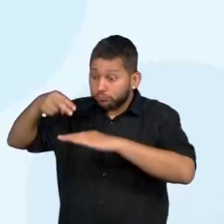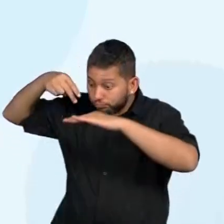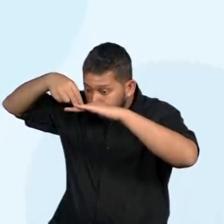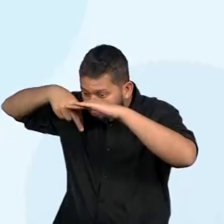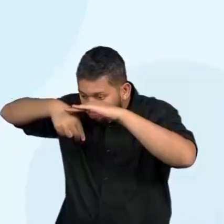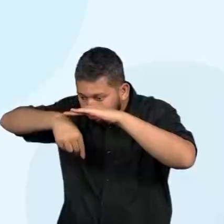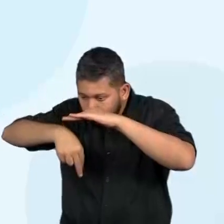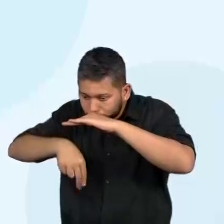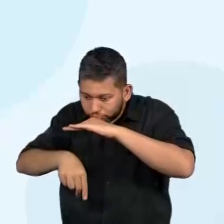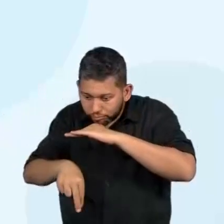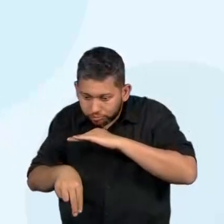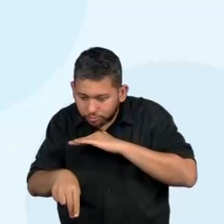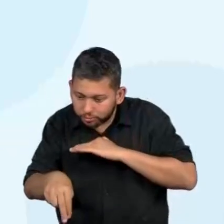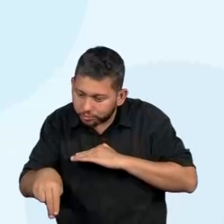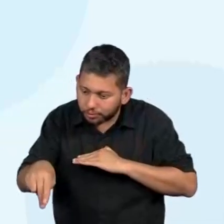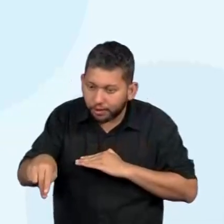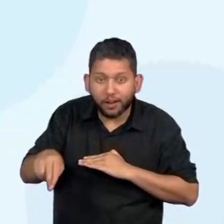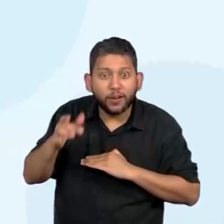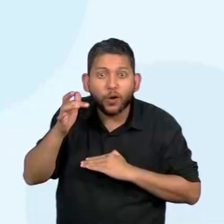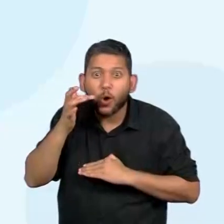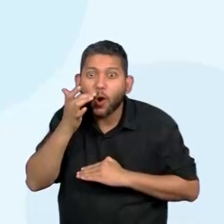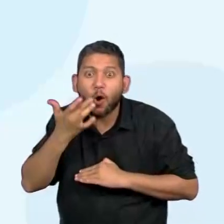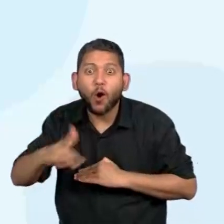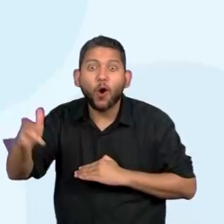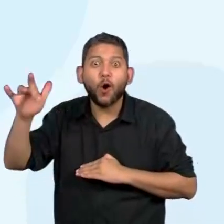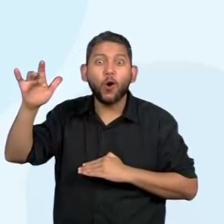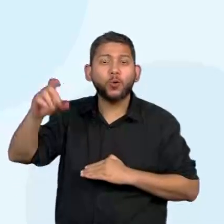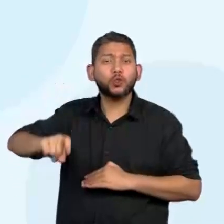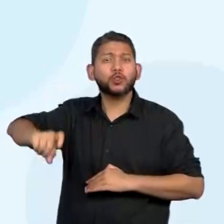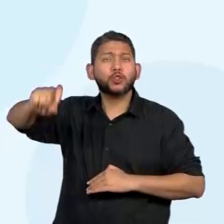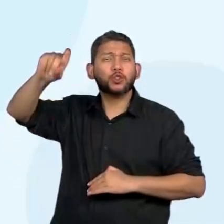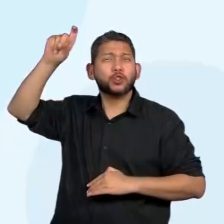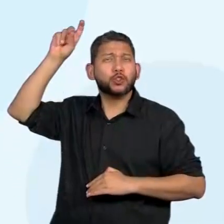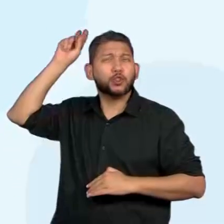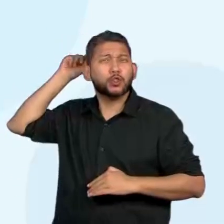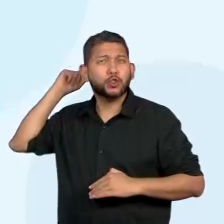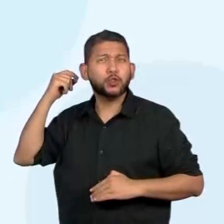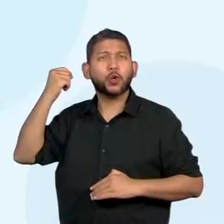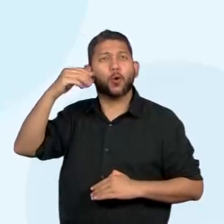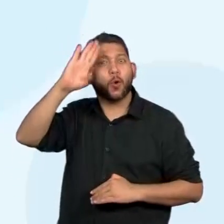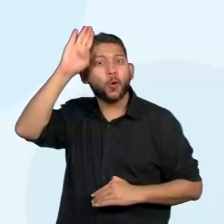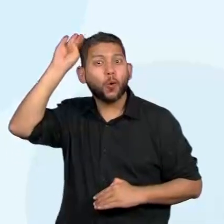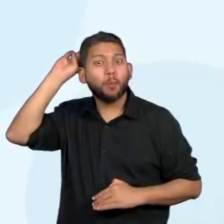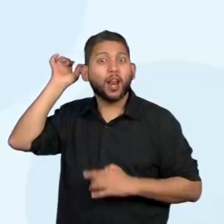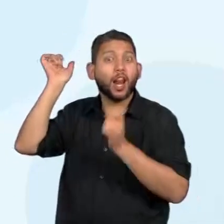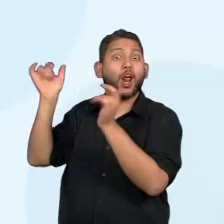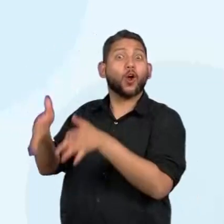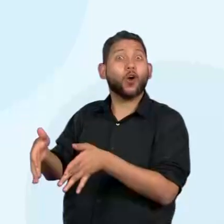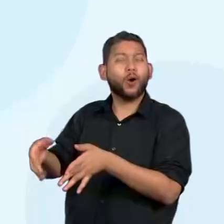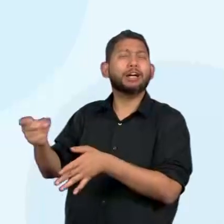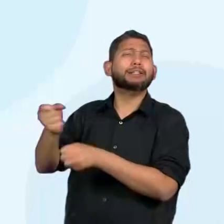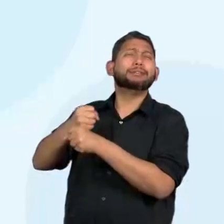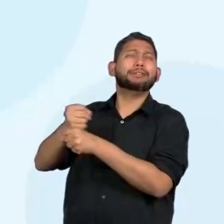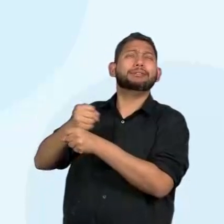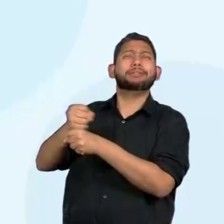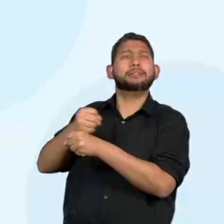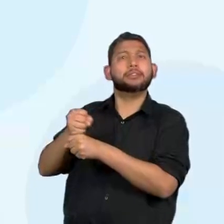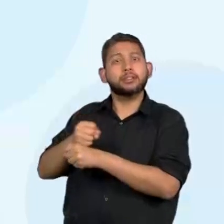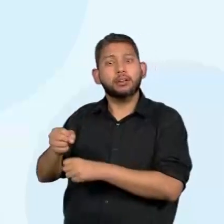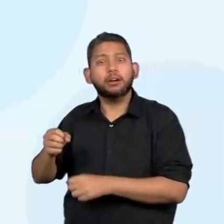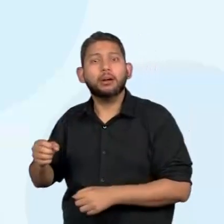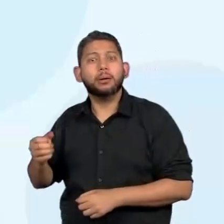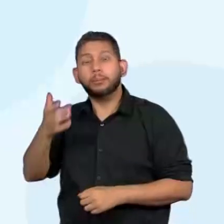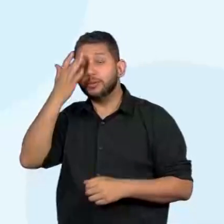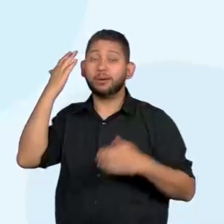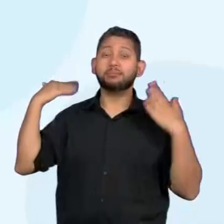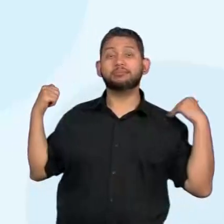Então, essa é a manchete que está no caderno Maluquices, que foi publicado em 24 de